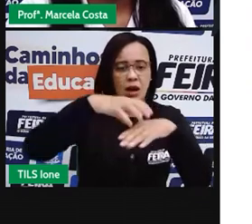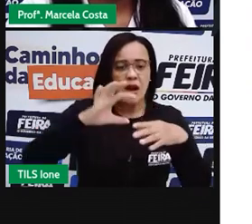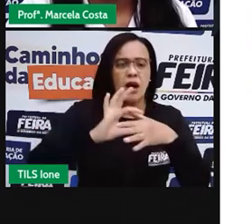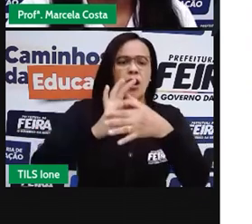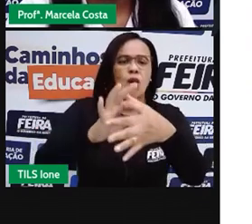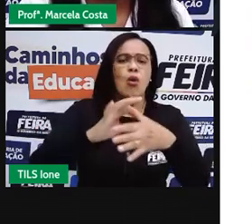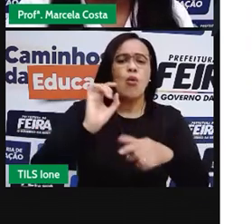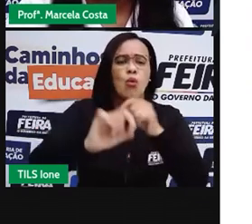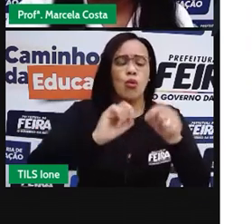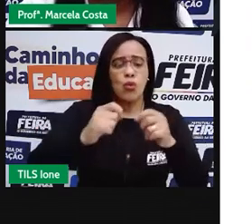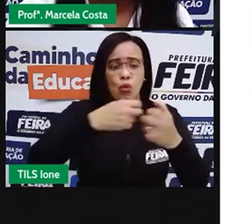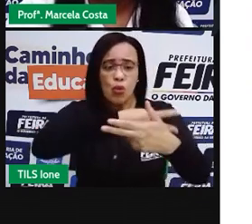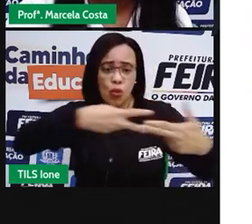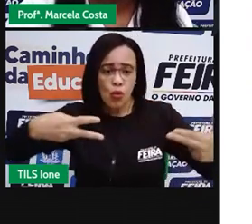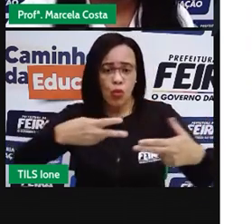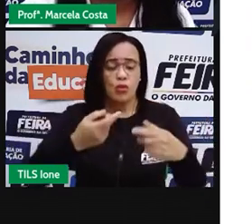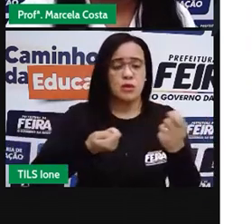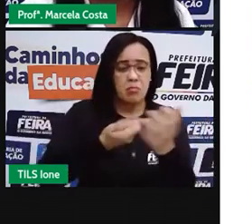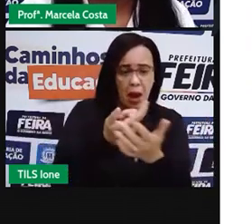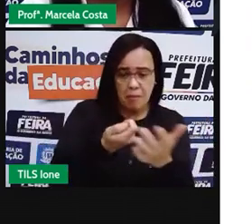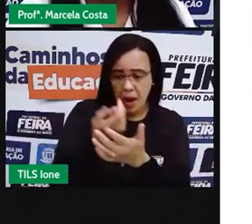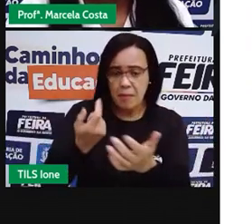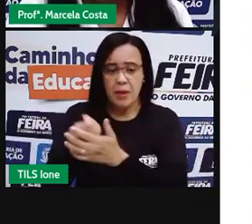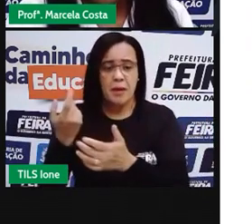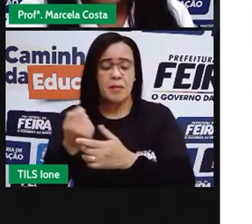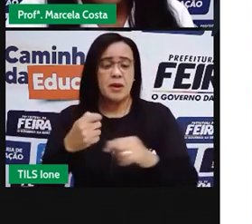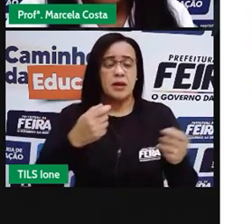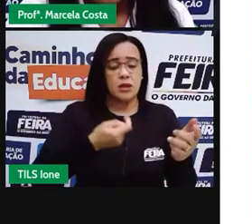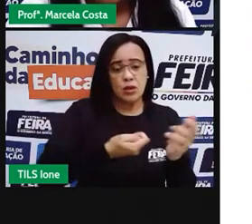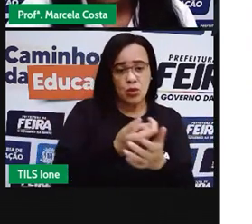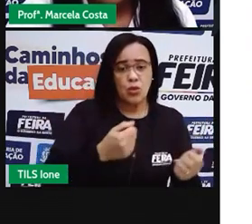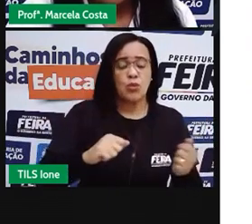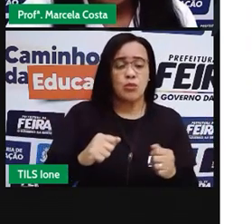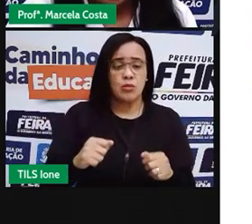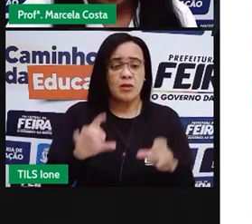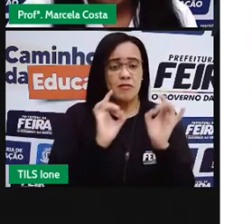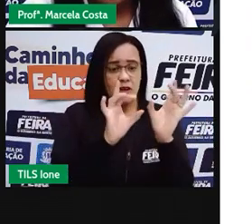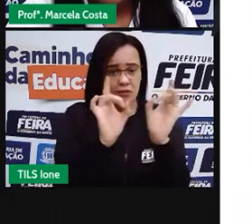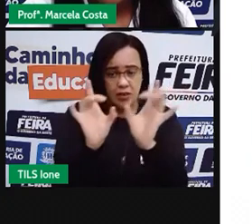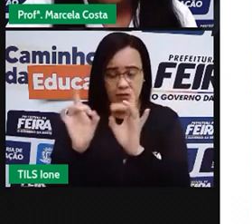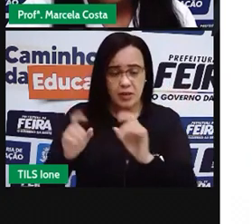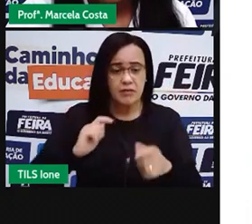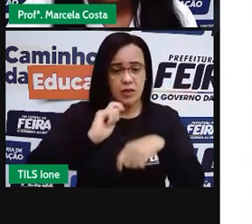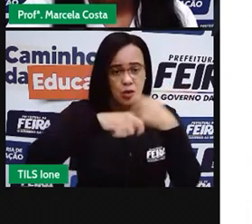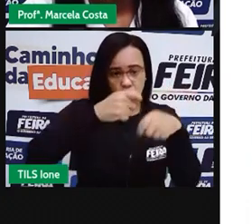da produção das indústrias e do Cineca da região.